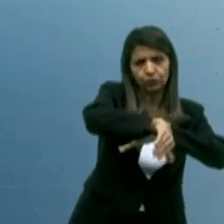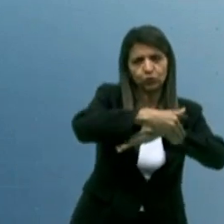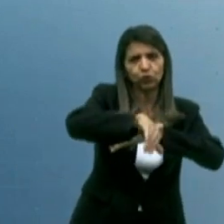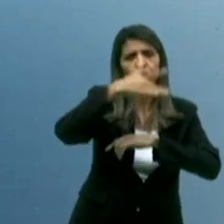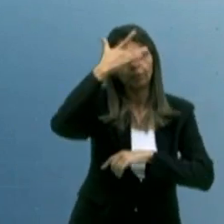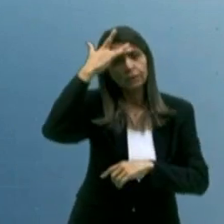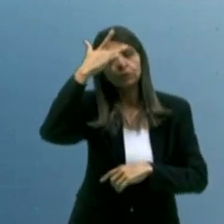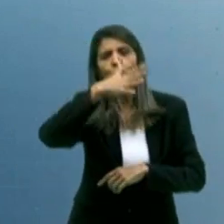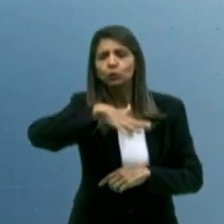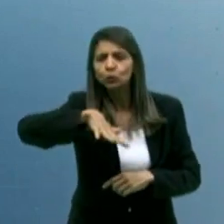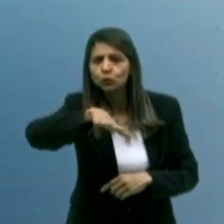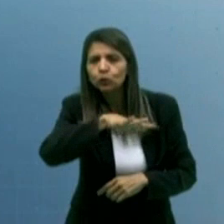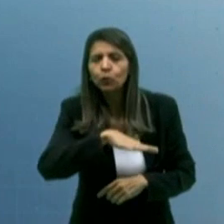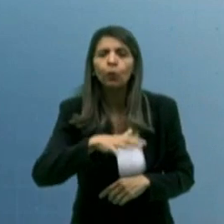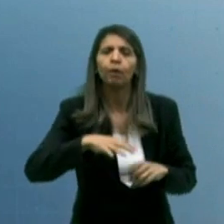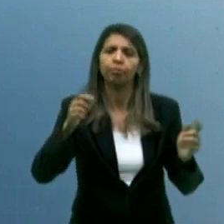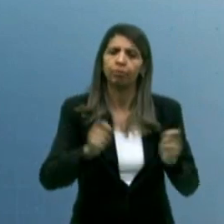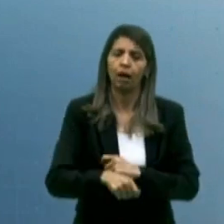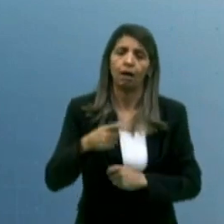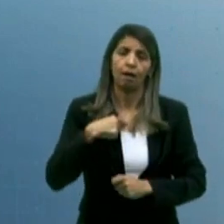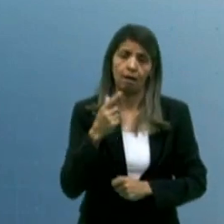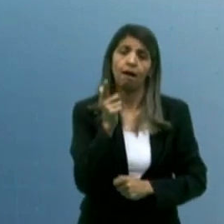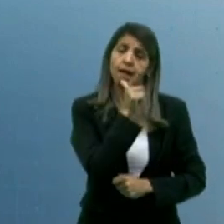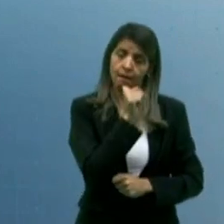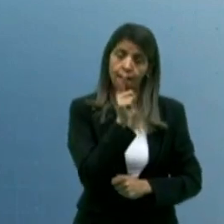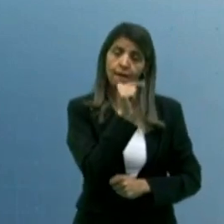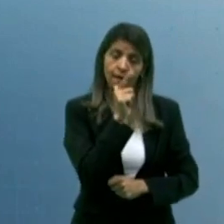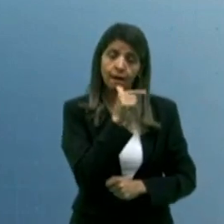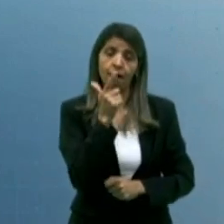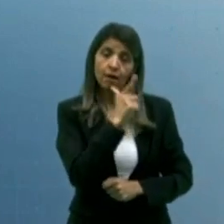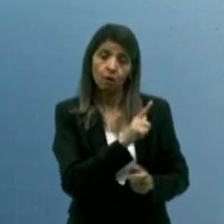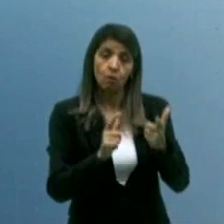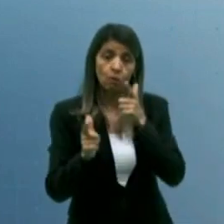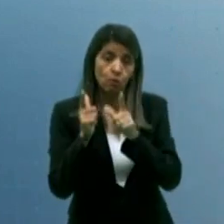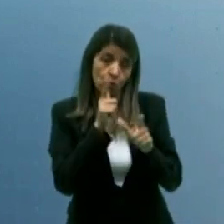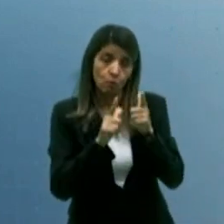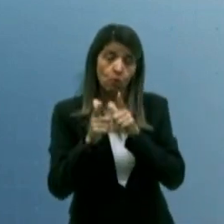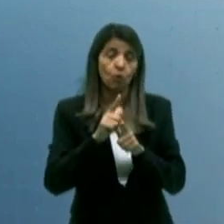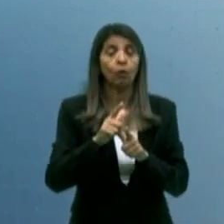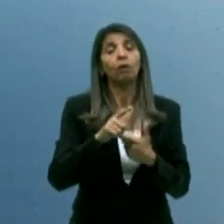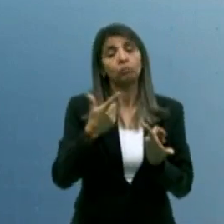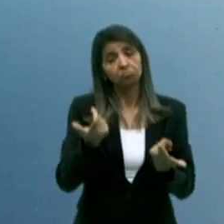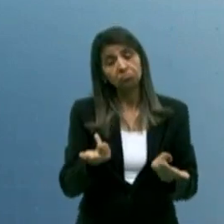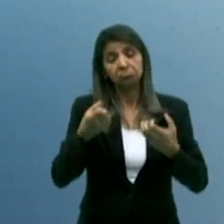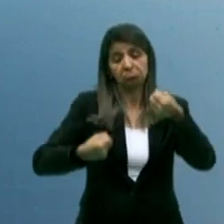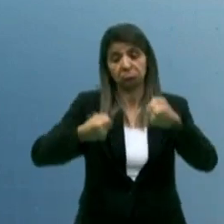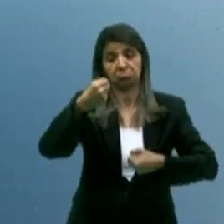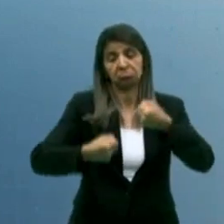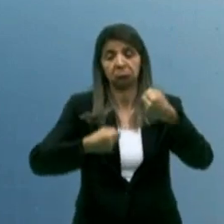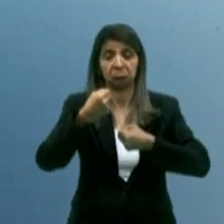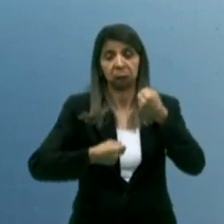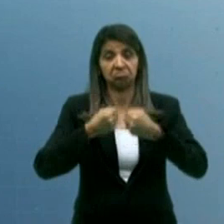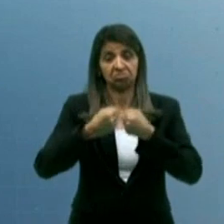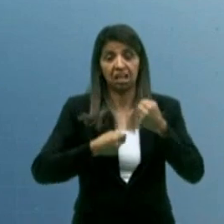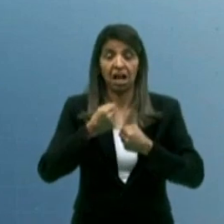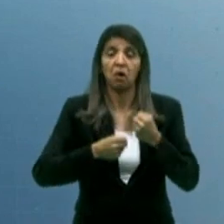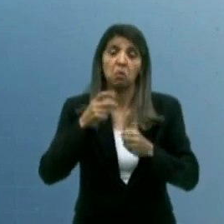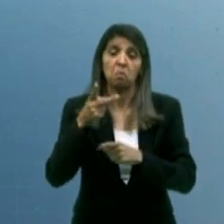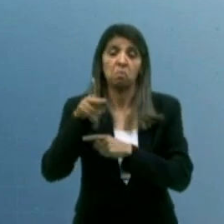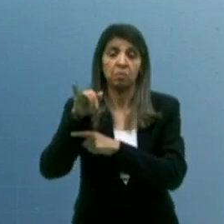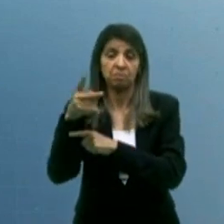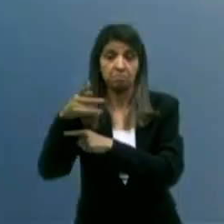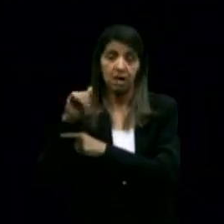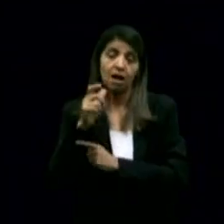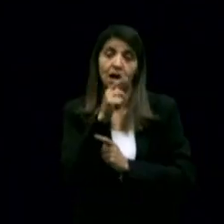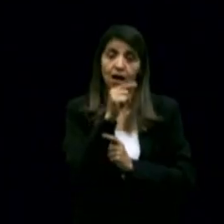maneira a água vai chegar a essas pessoas ou através do transporte do carro-pipa através das prefeituras ou as pessoas